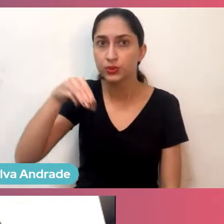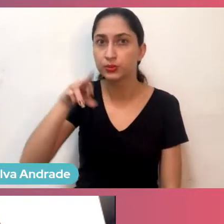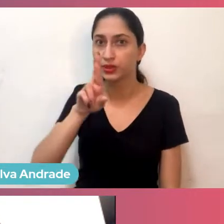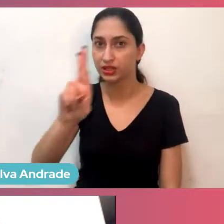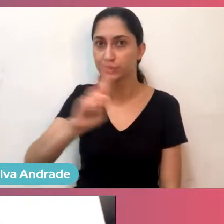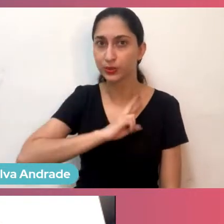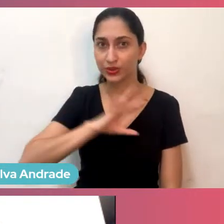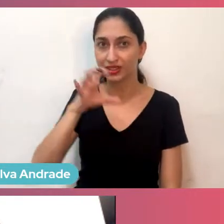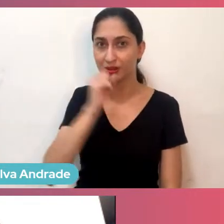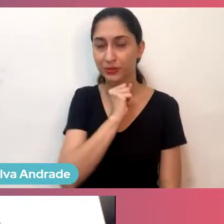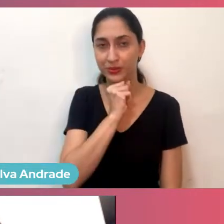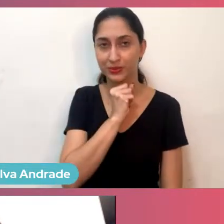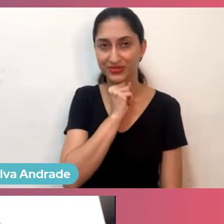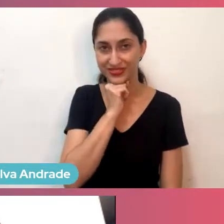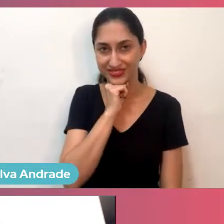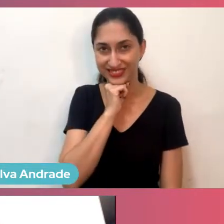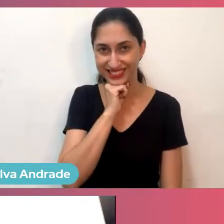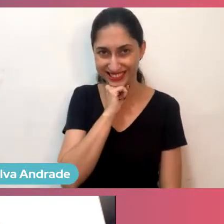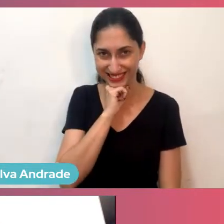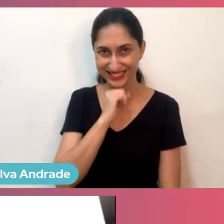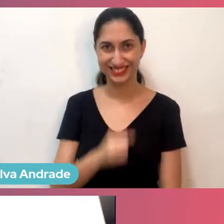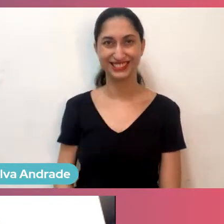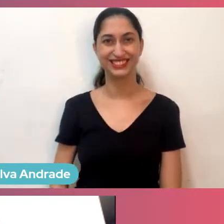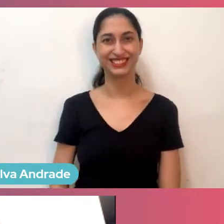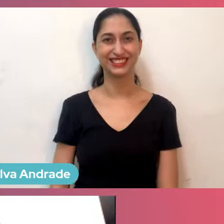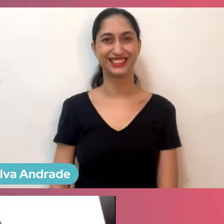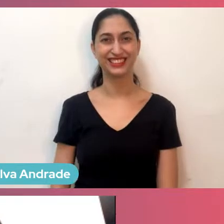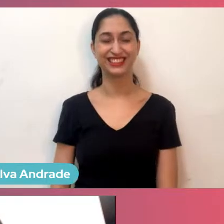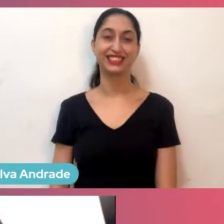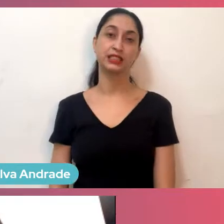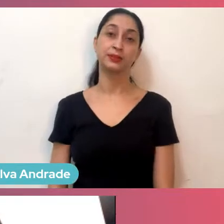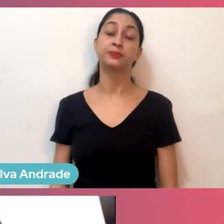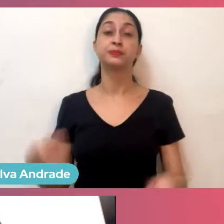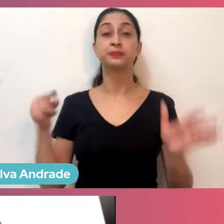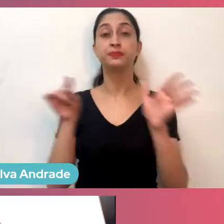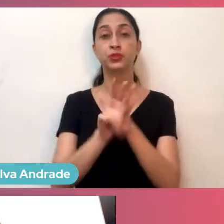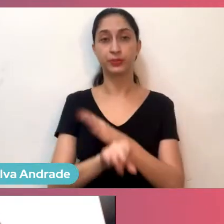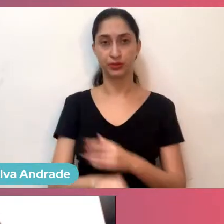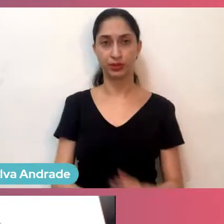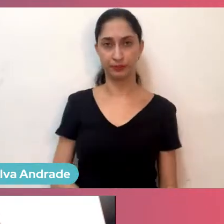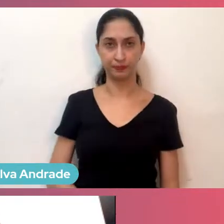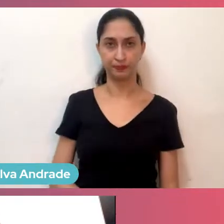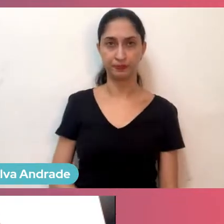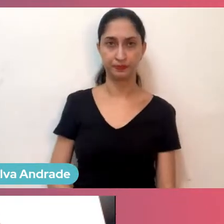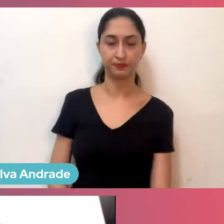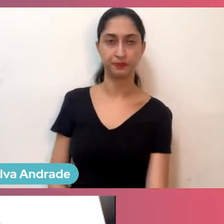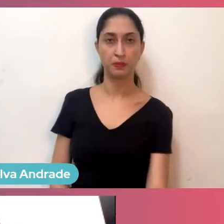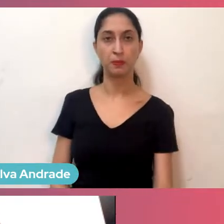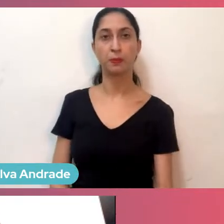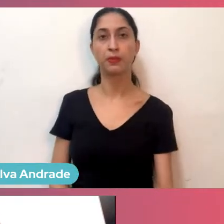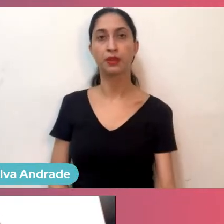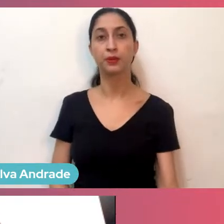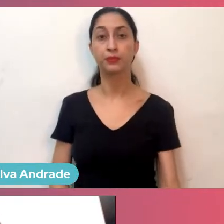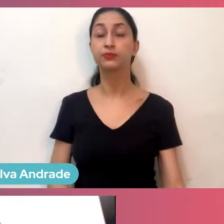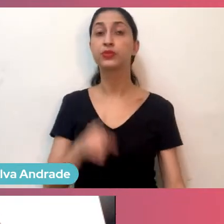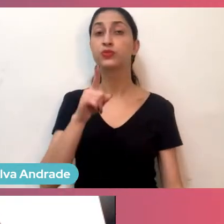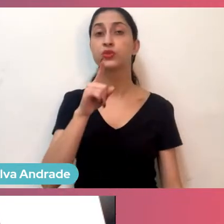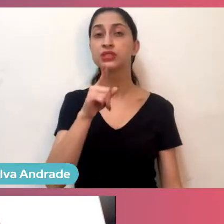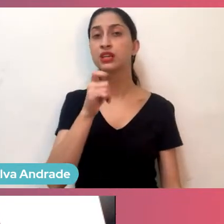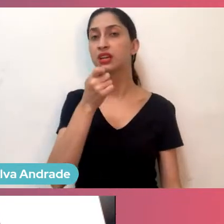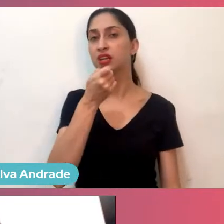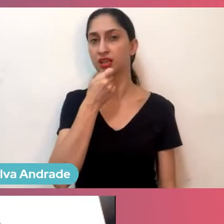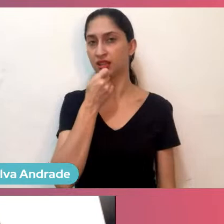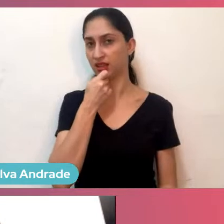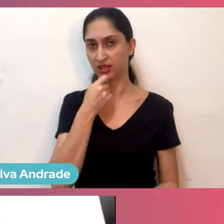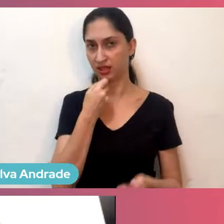Vai, né, que bronca. A pergunta é, se pudesse, como você ainda não está há tanto tempo na